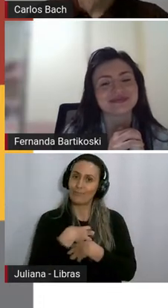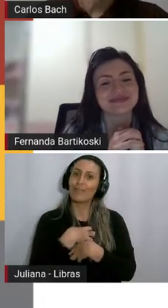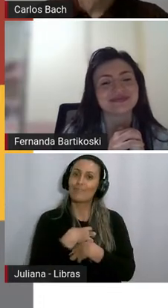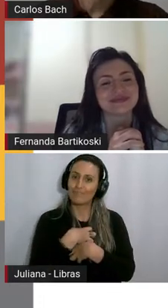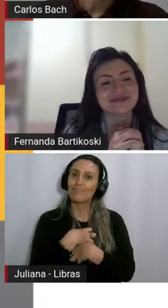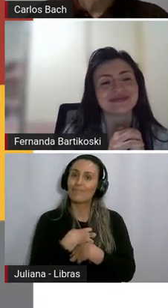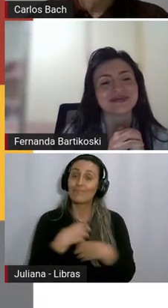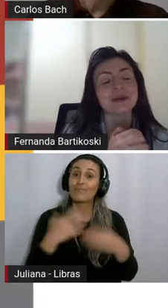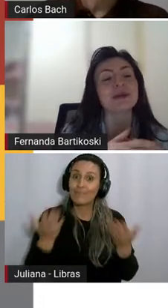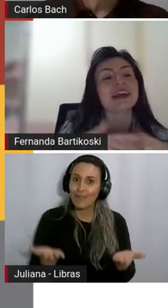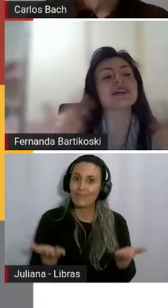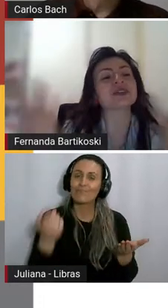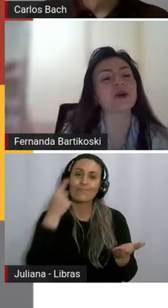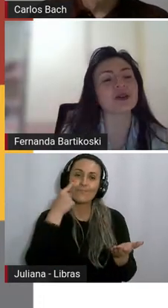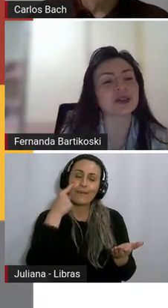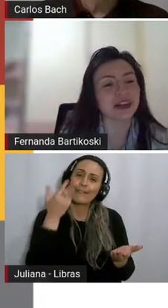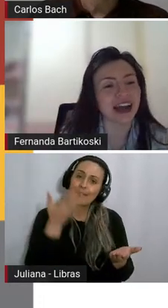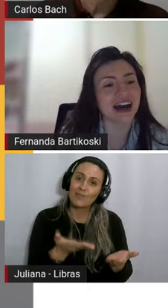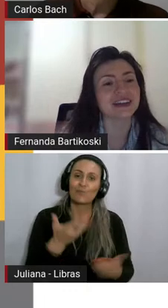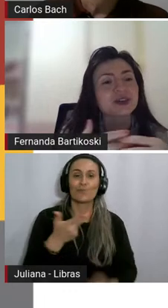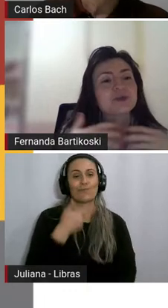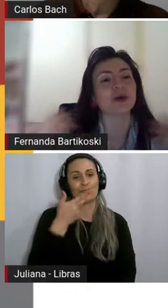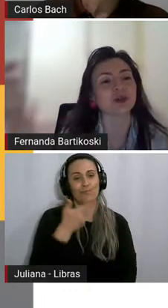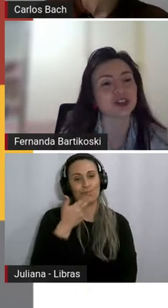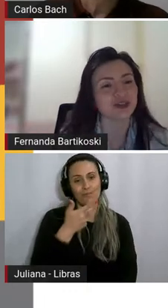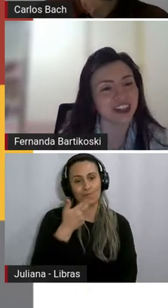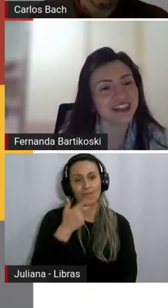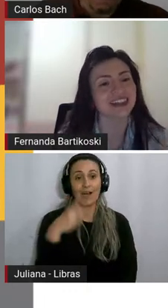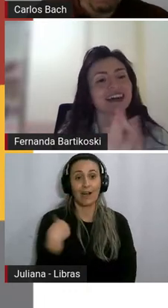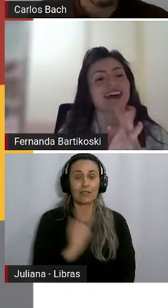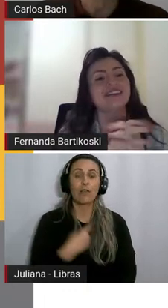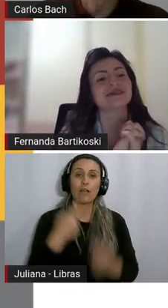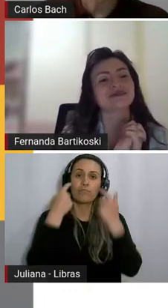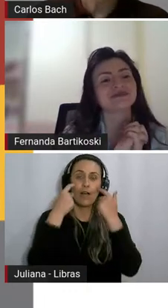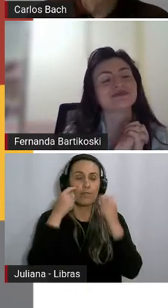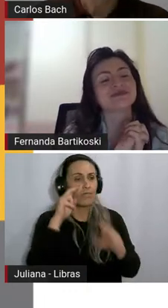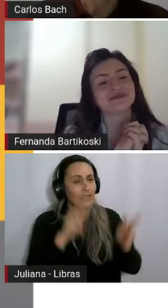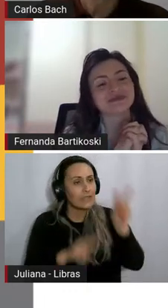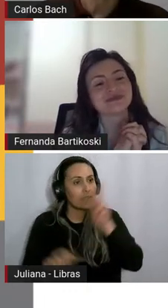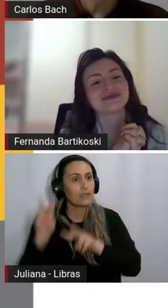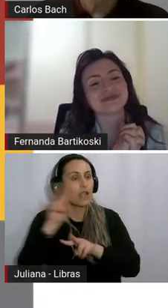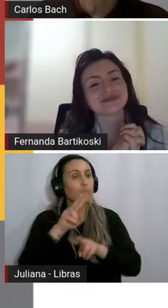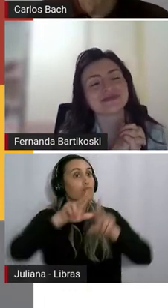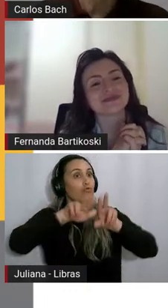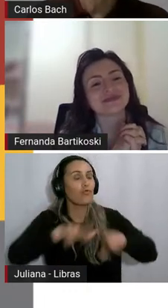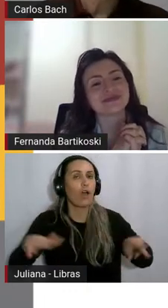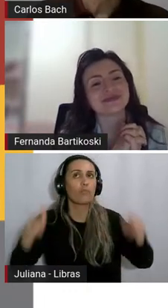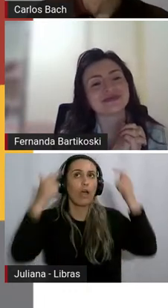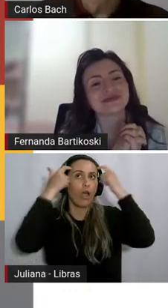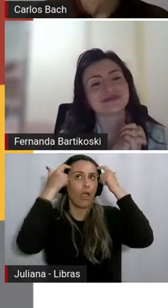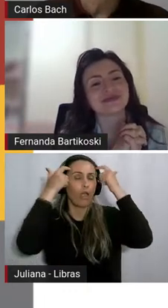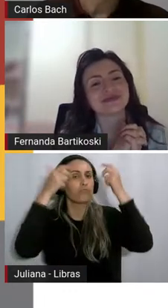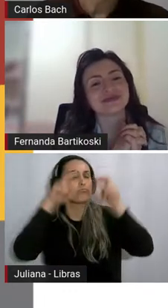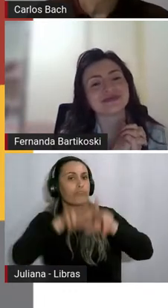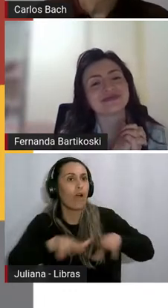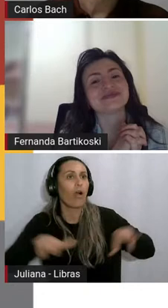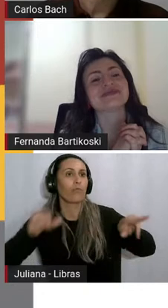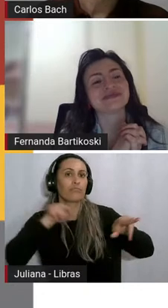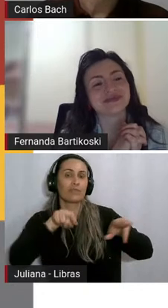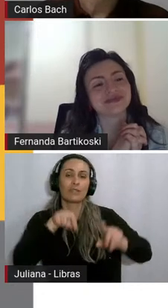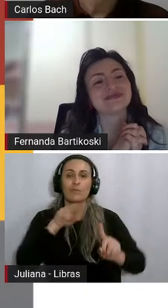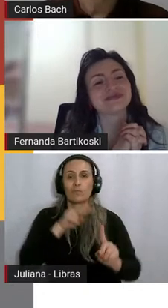gente tá falando, assim. Porque a literatura falando... os olhares dos pontos de vista, né? E a literatura falando dela mesma.